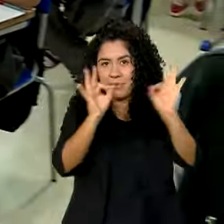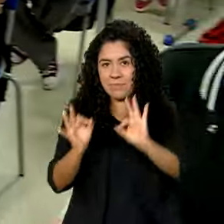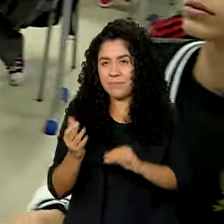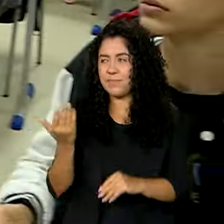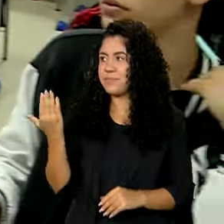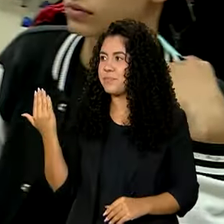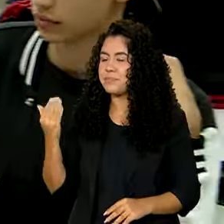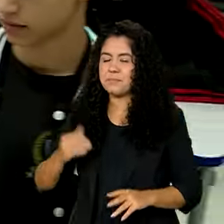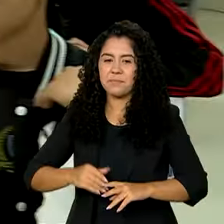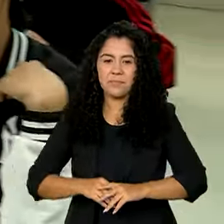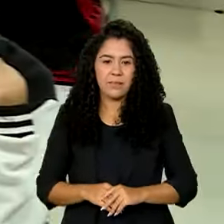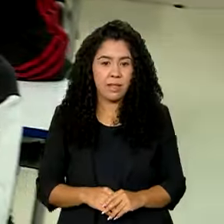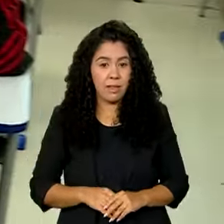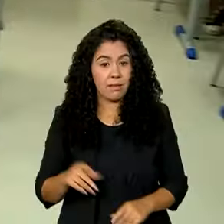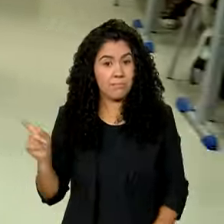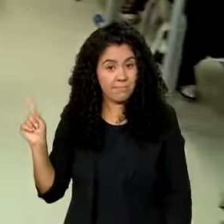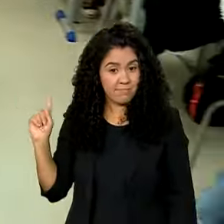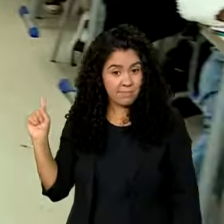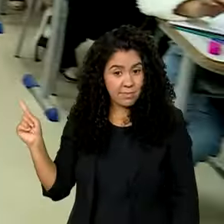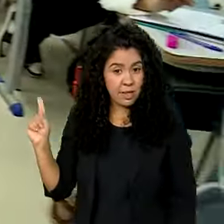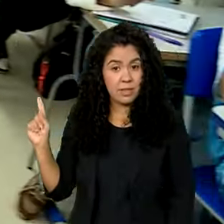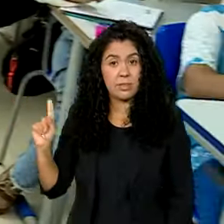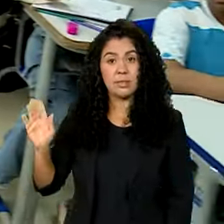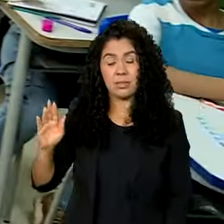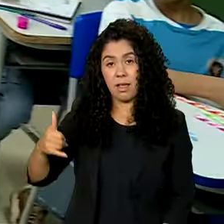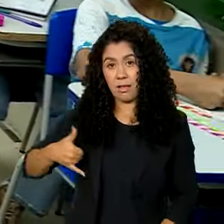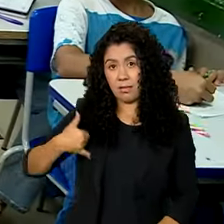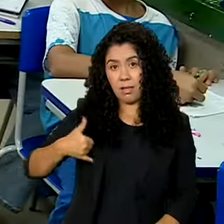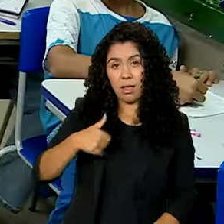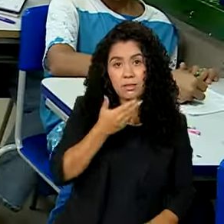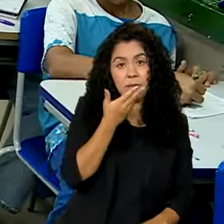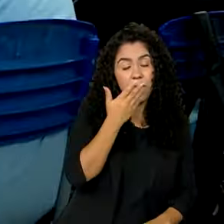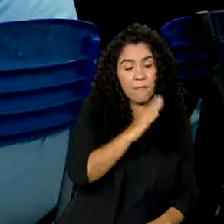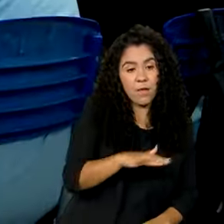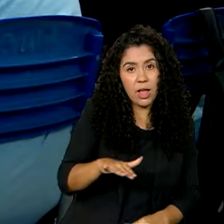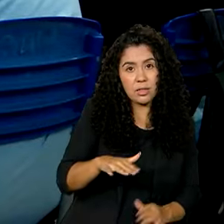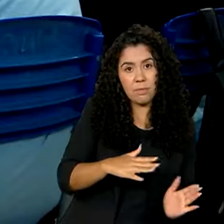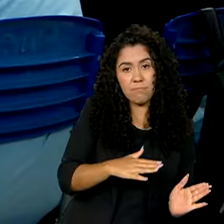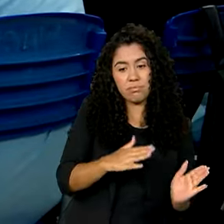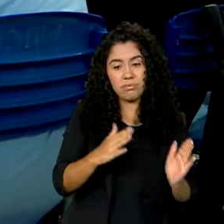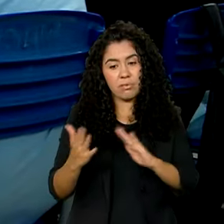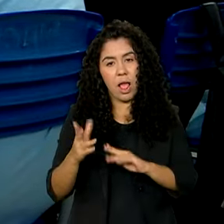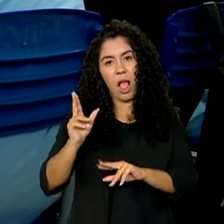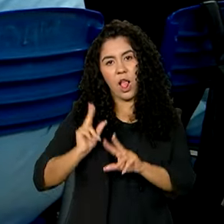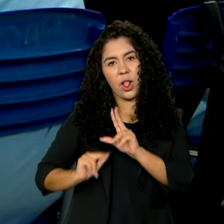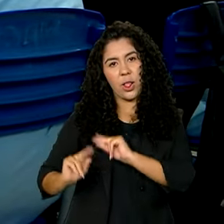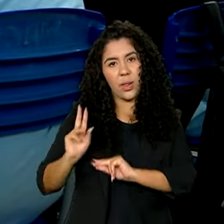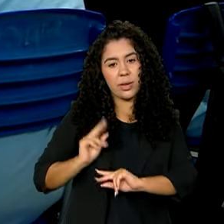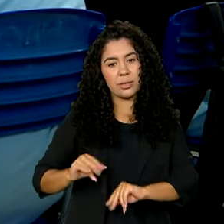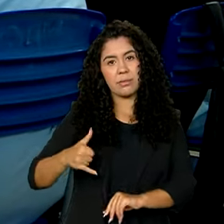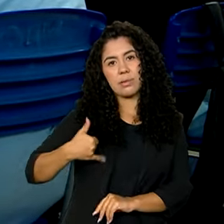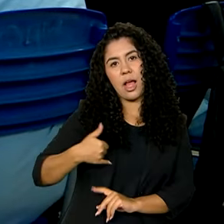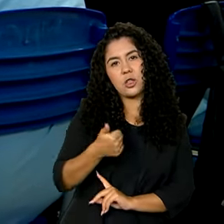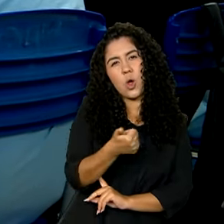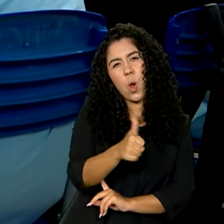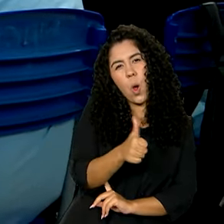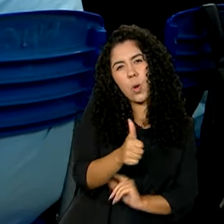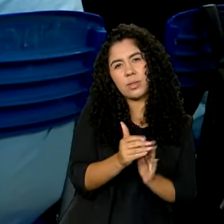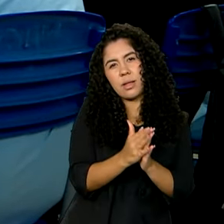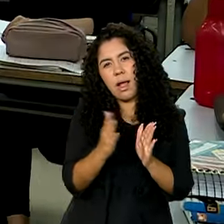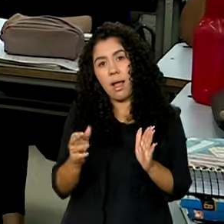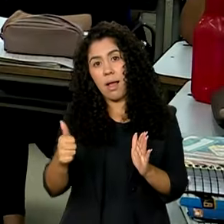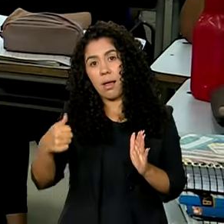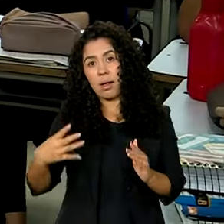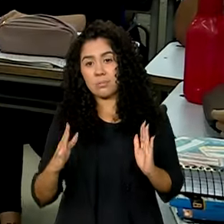Eles estão na passagem da infância para adolescência. Tem entre 11 e 14 anos de